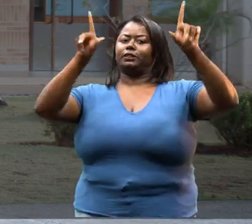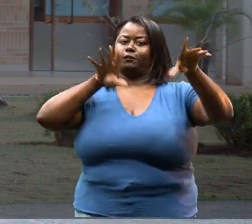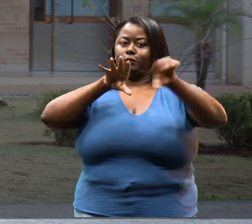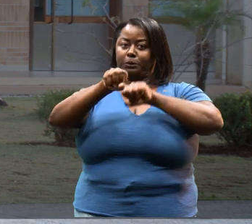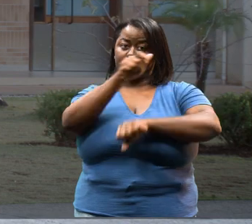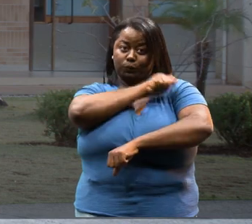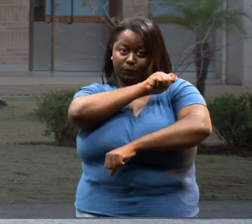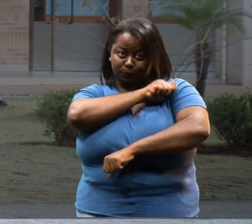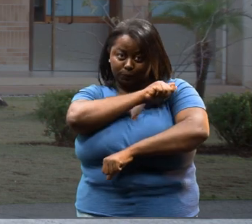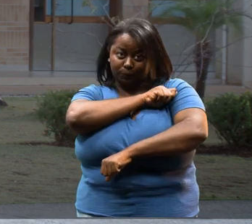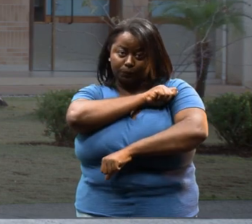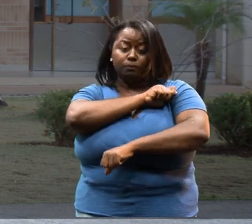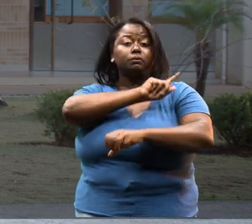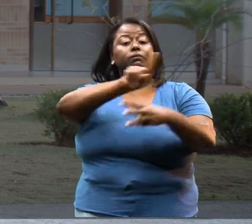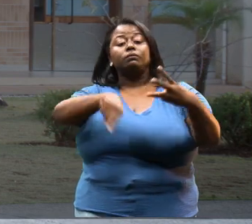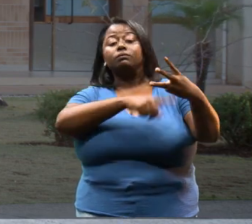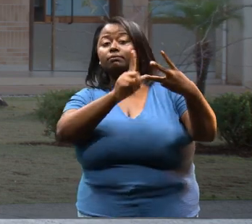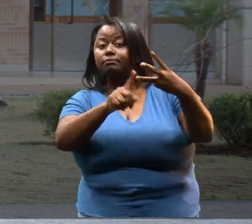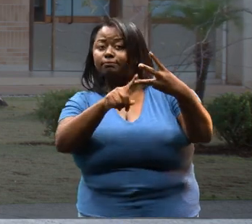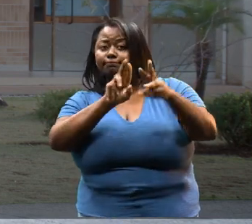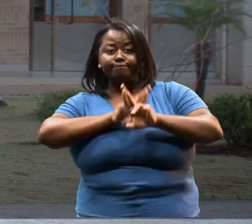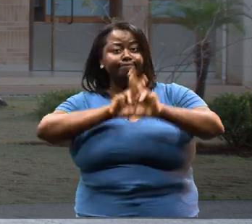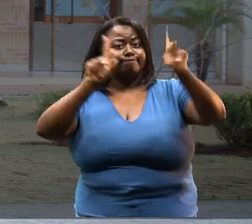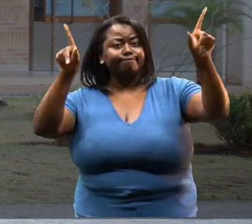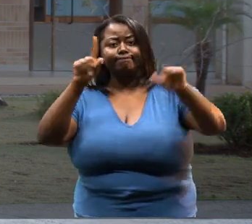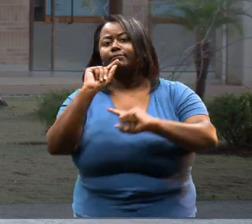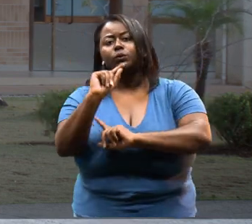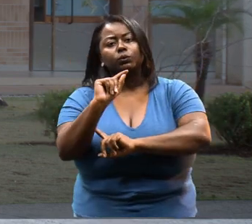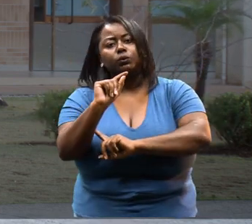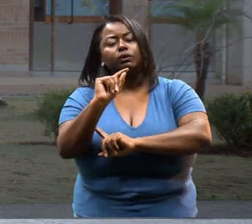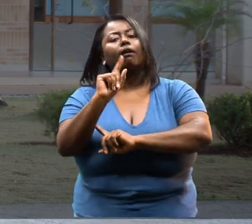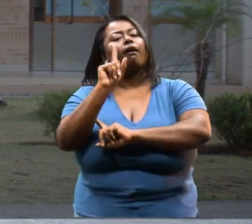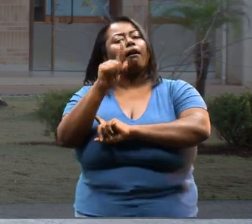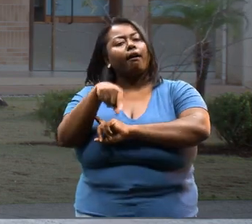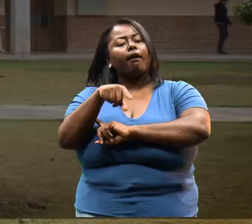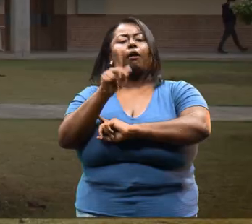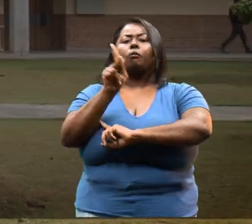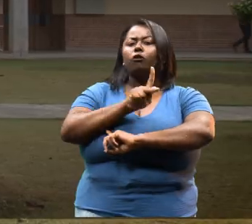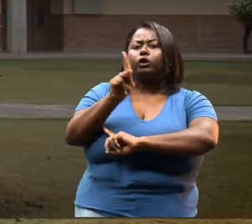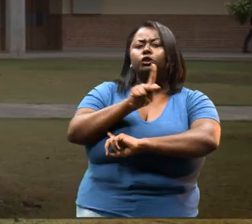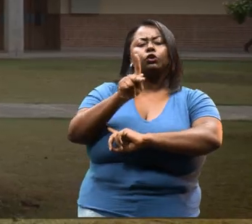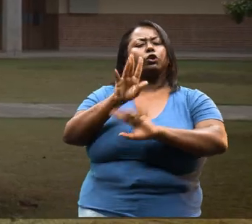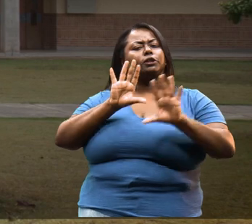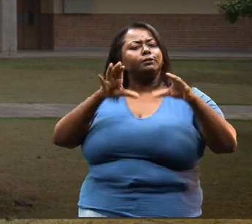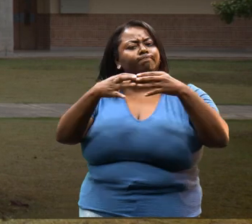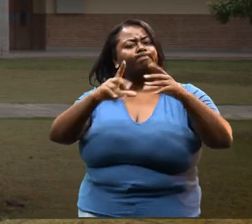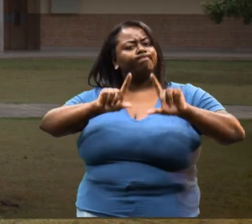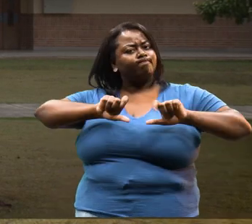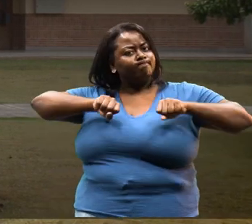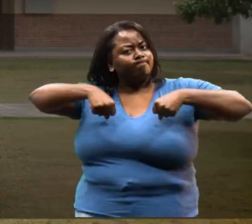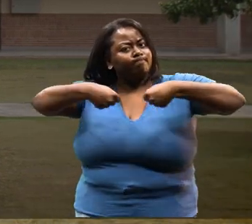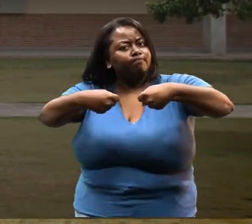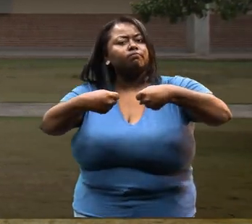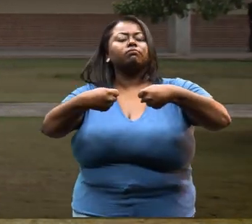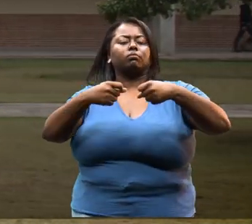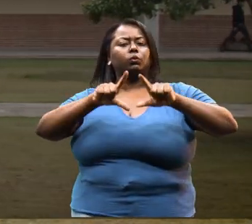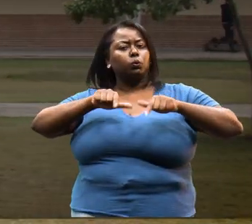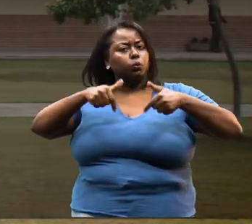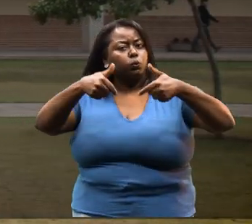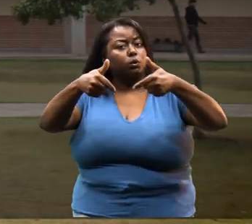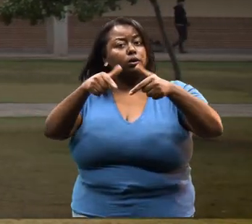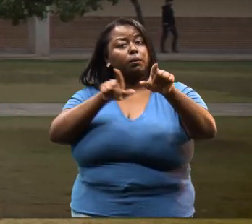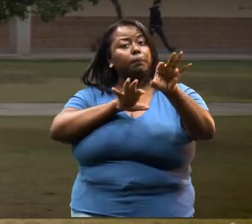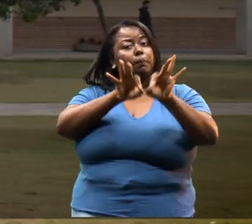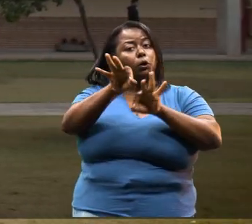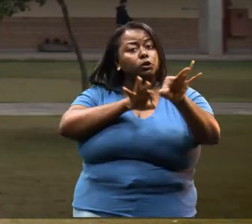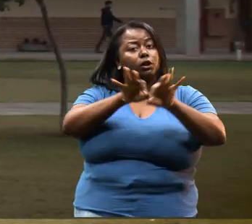bastante diferença na formação do aluno. E um terceiro diferencial é o engajamento dos professores do curso e